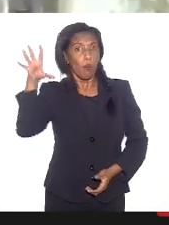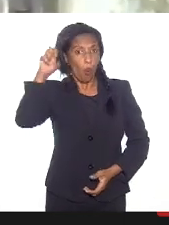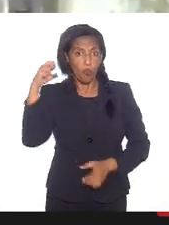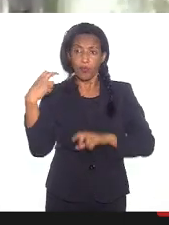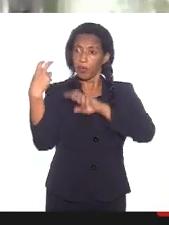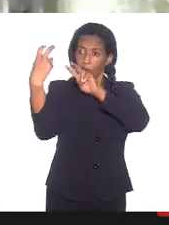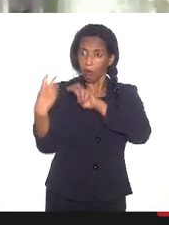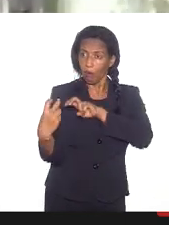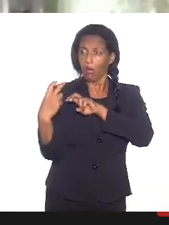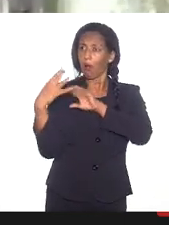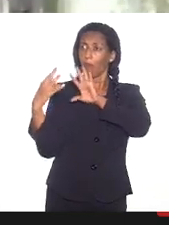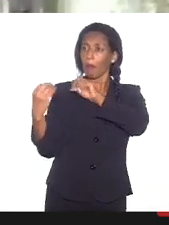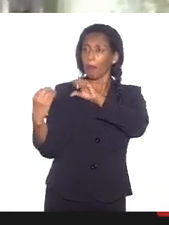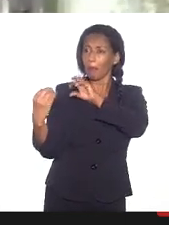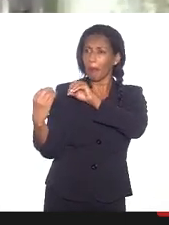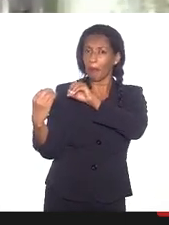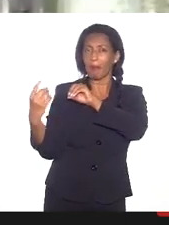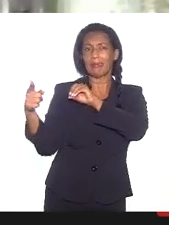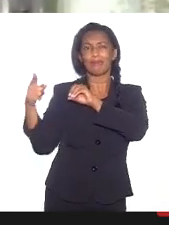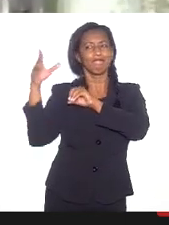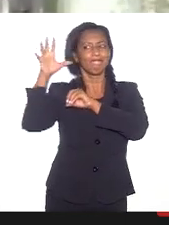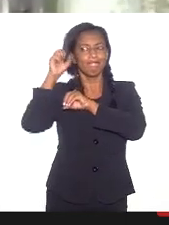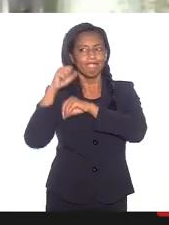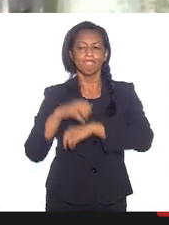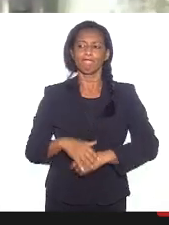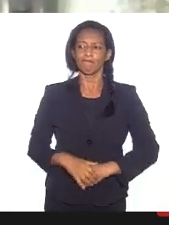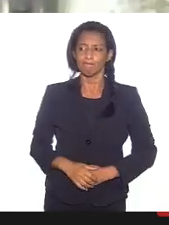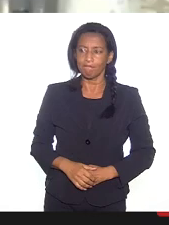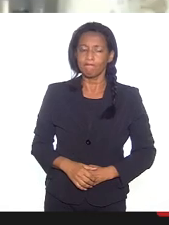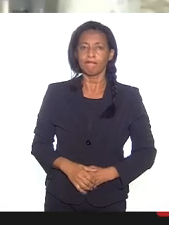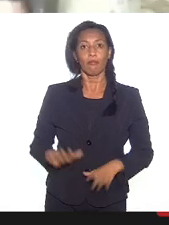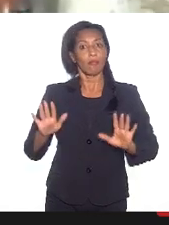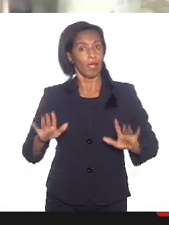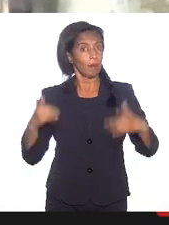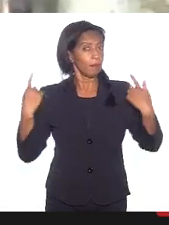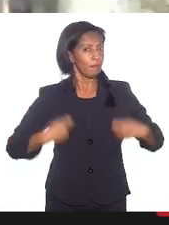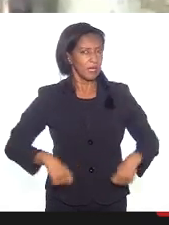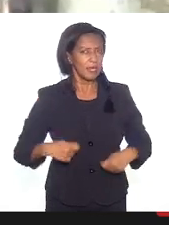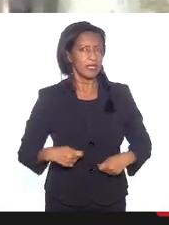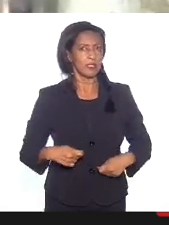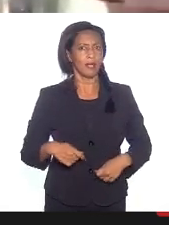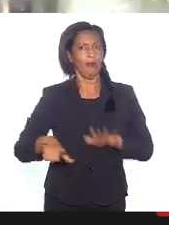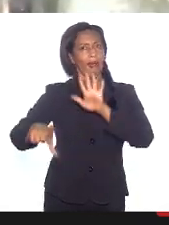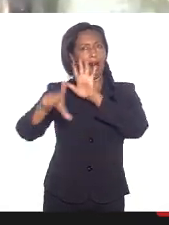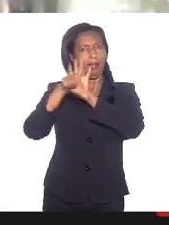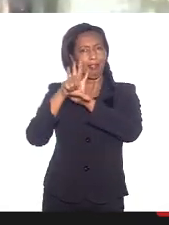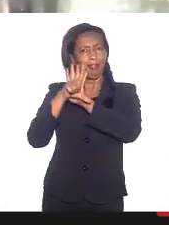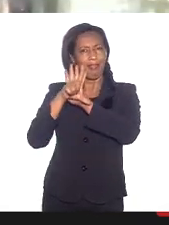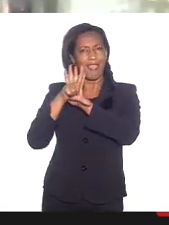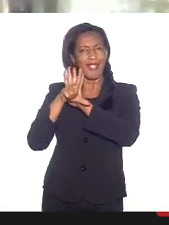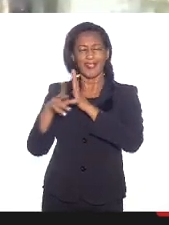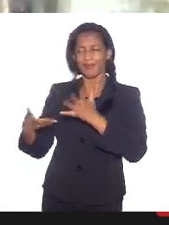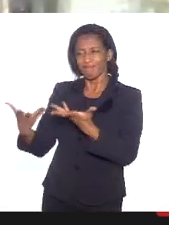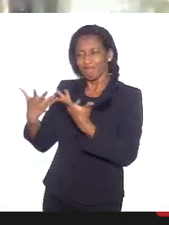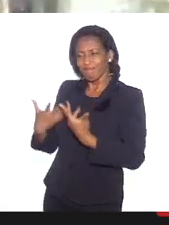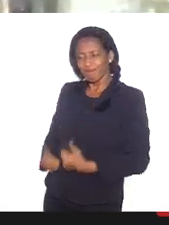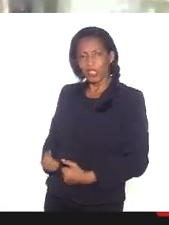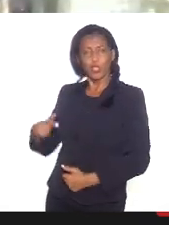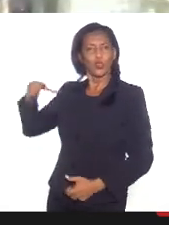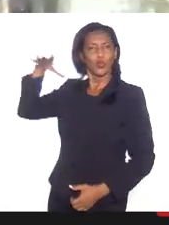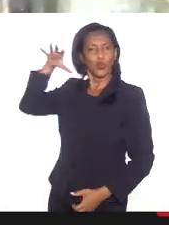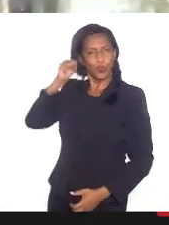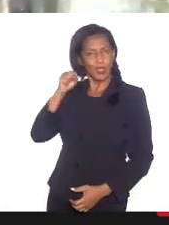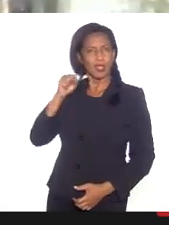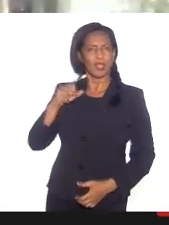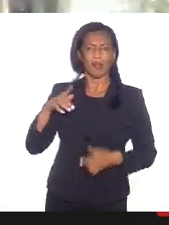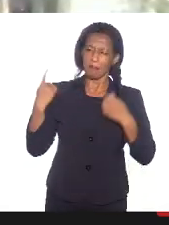isso. É claro, é claro, que muitas vezes é necessário, além do acolhimento e da escuta, é necessário que o